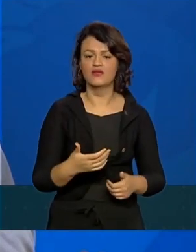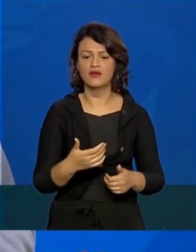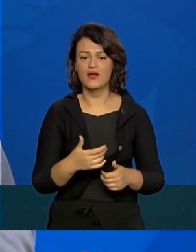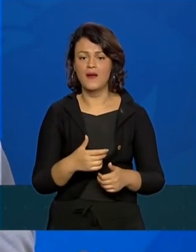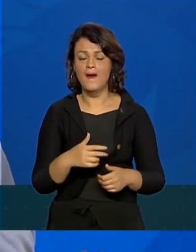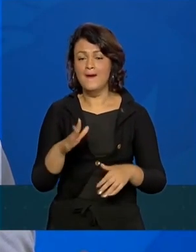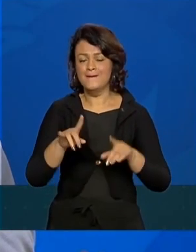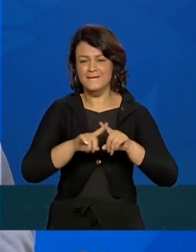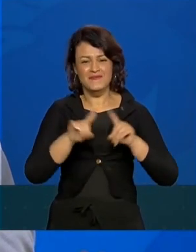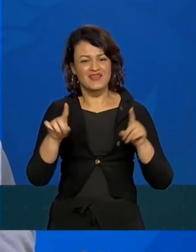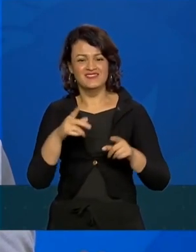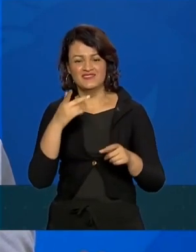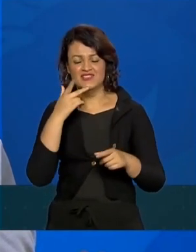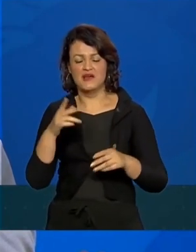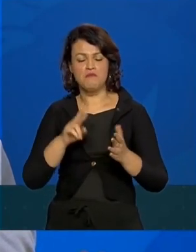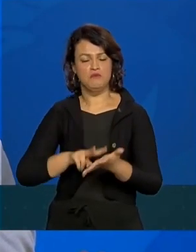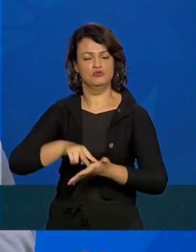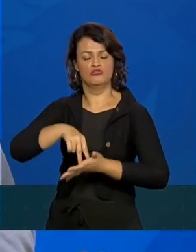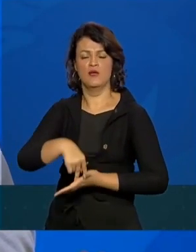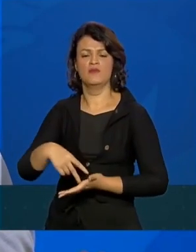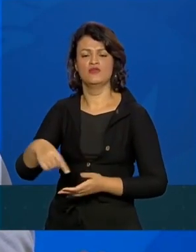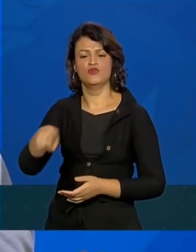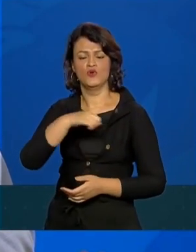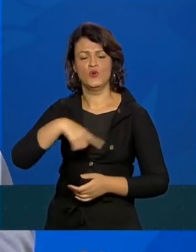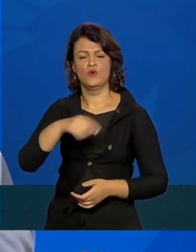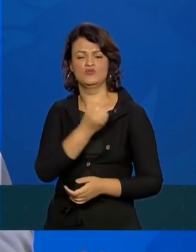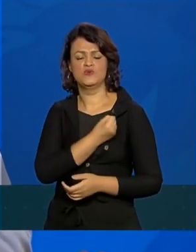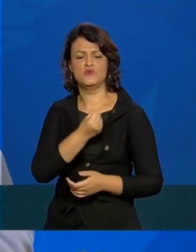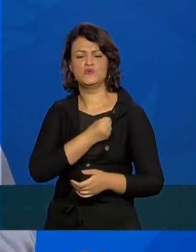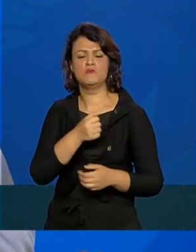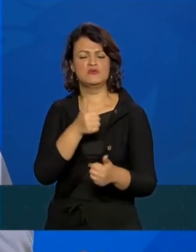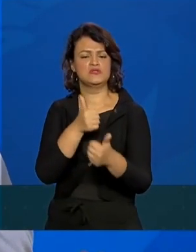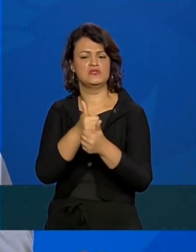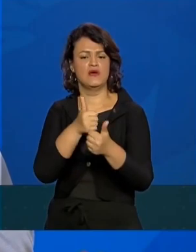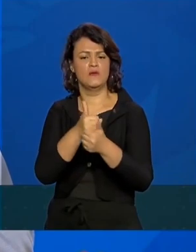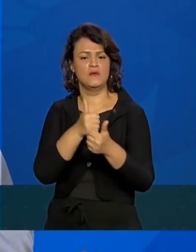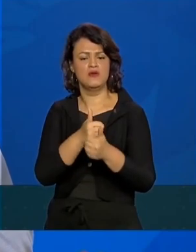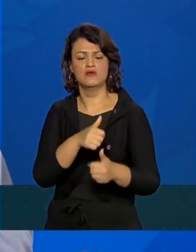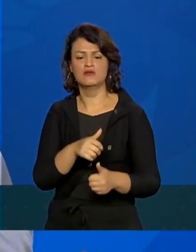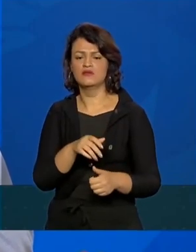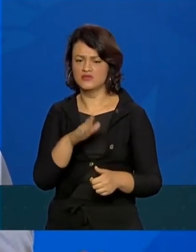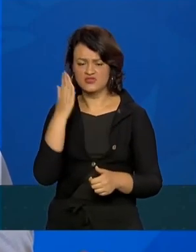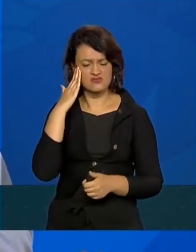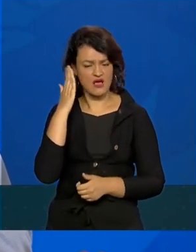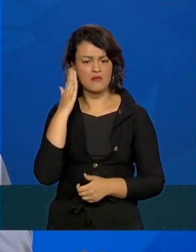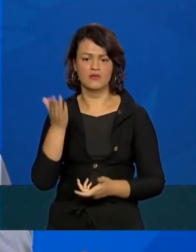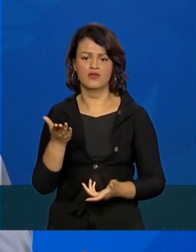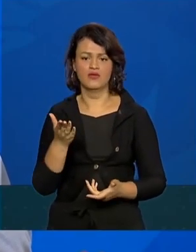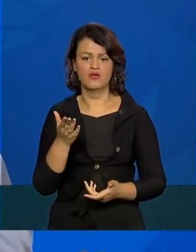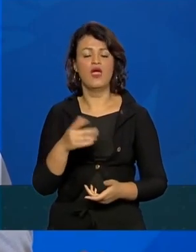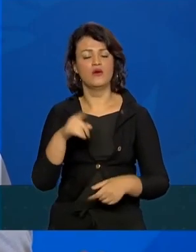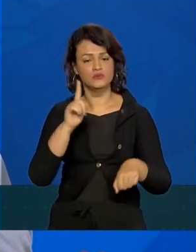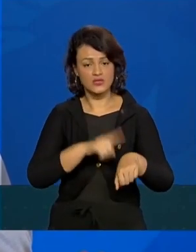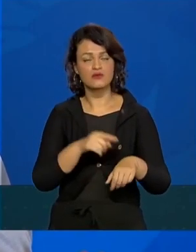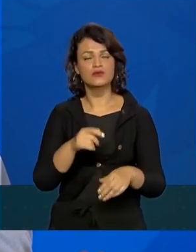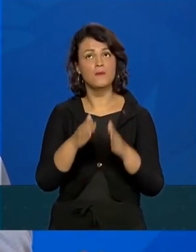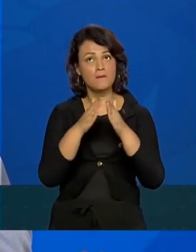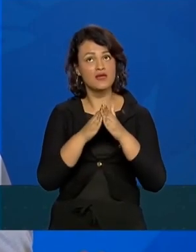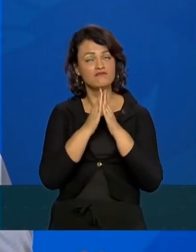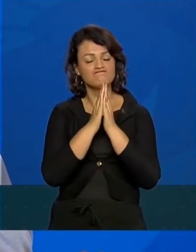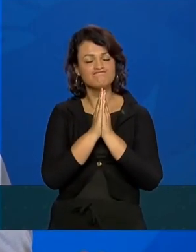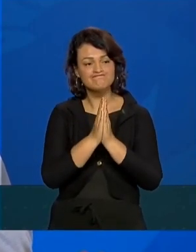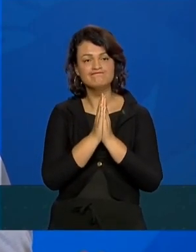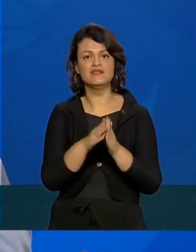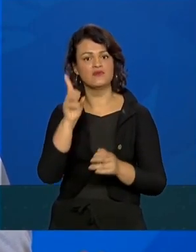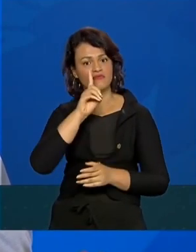colocando com os posicionamentos que nós temos o número que são acompanhados aqui pelo COPE. É o que eu tenho e peço a Deus realmente que